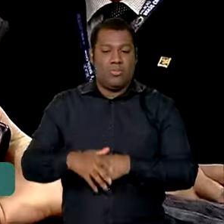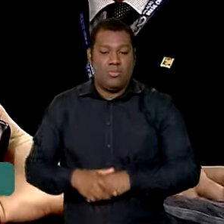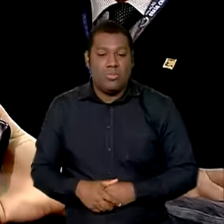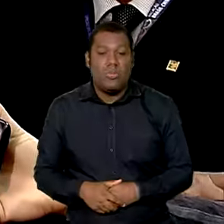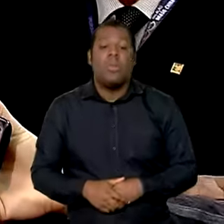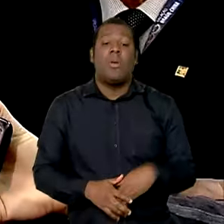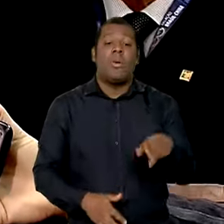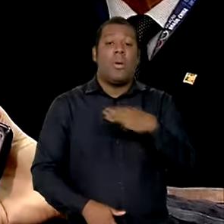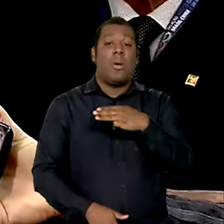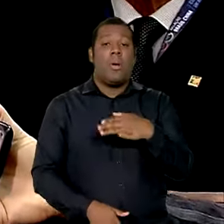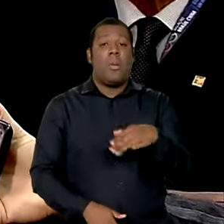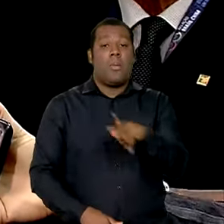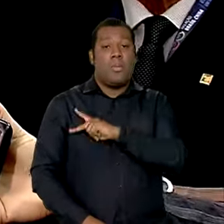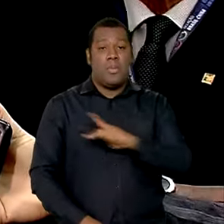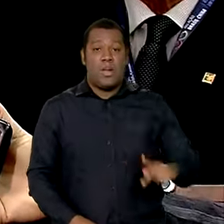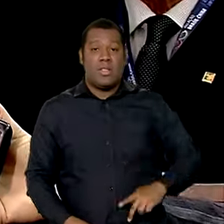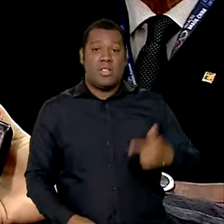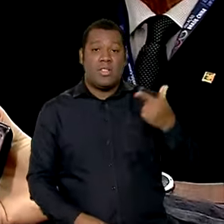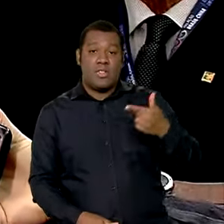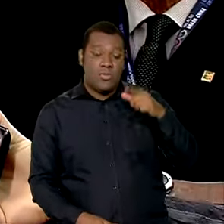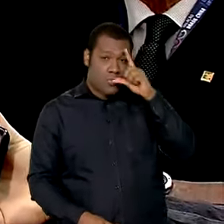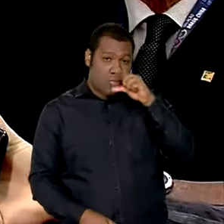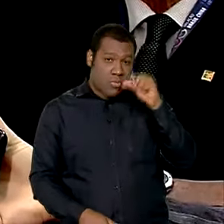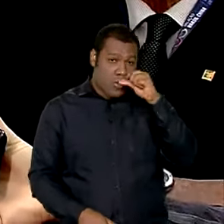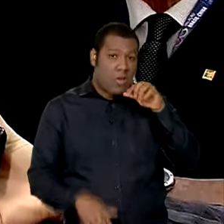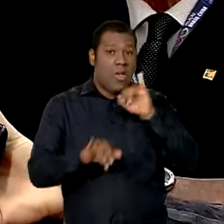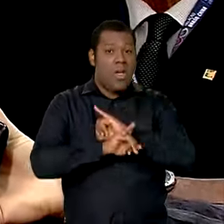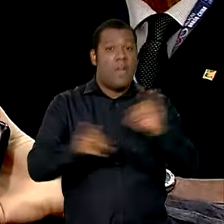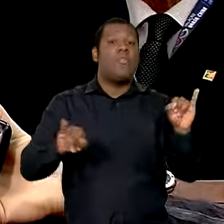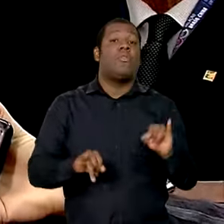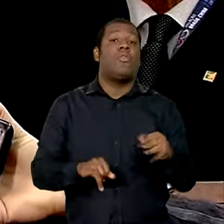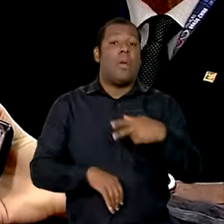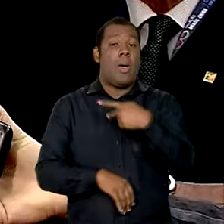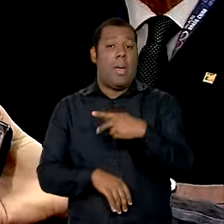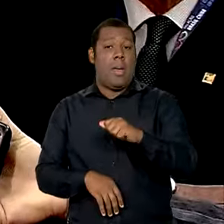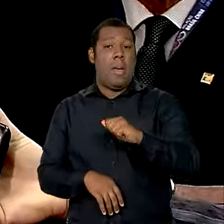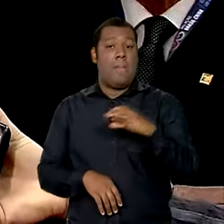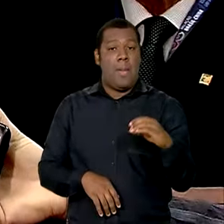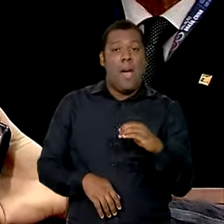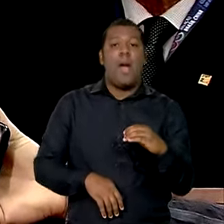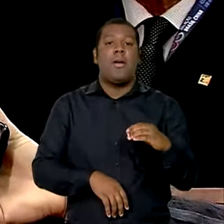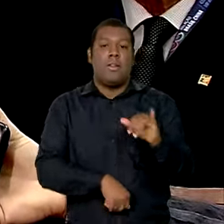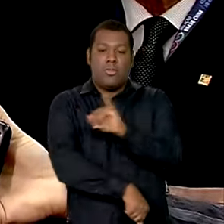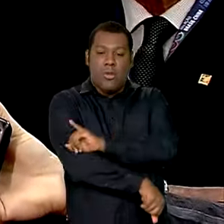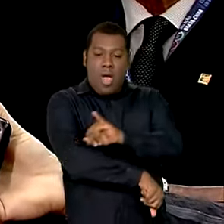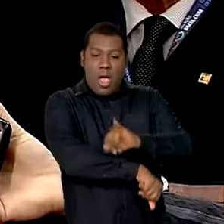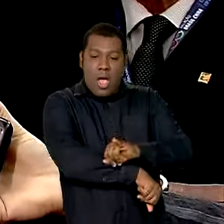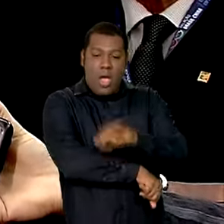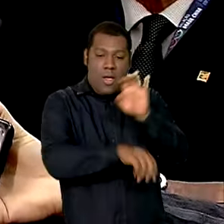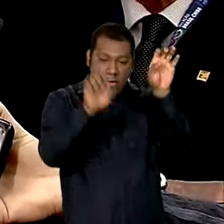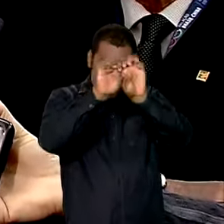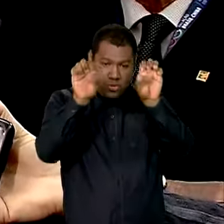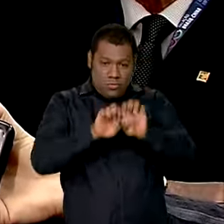muitas na área do PAC, infraestrutura, energia renovável,